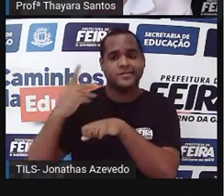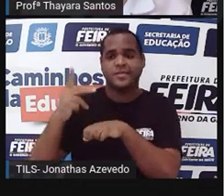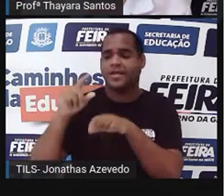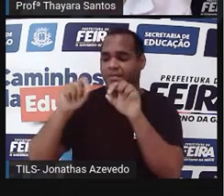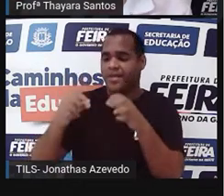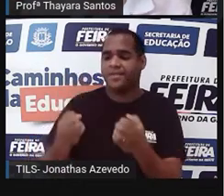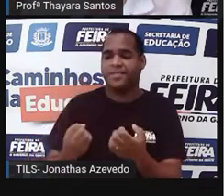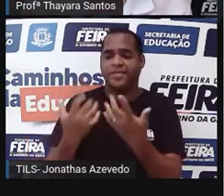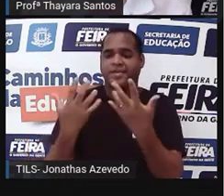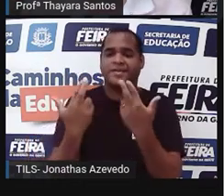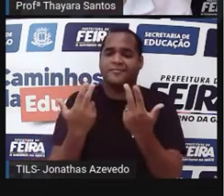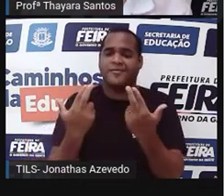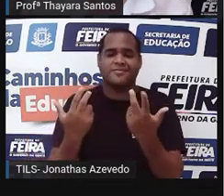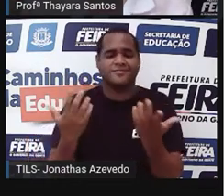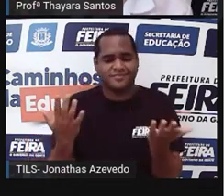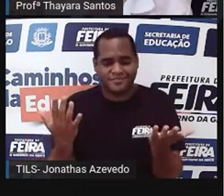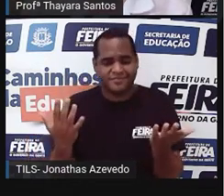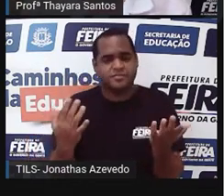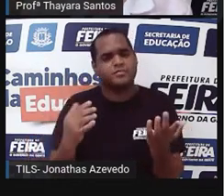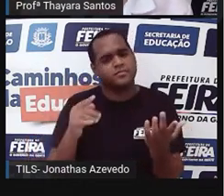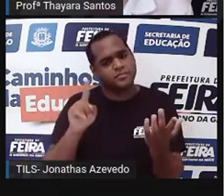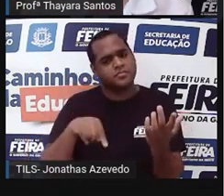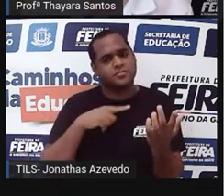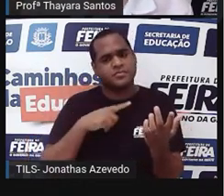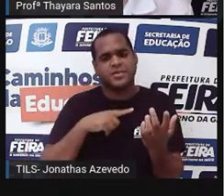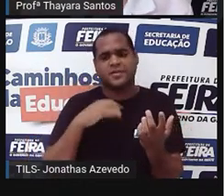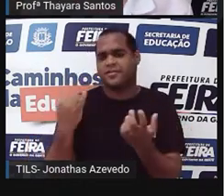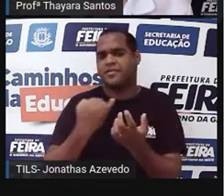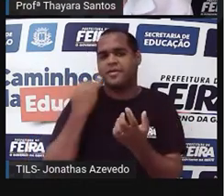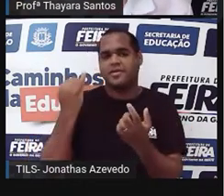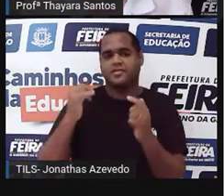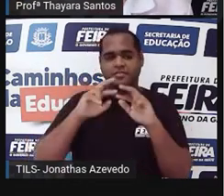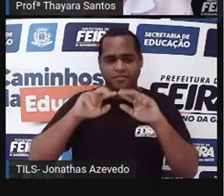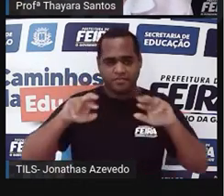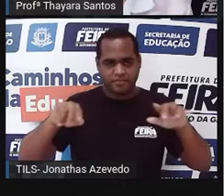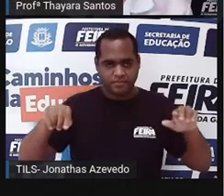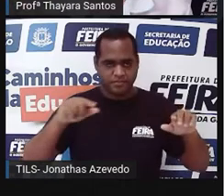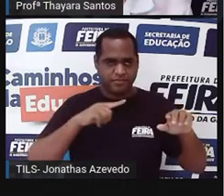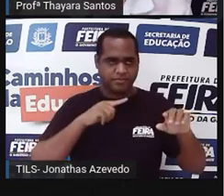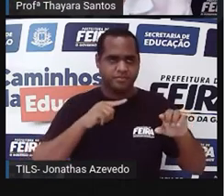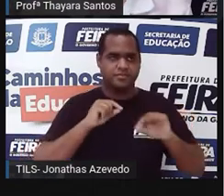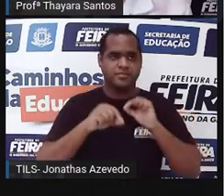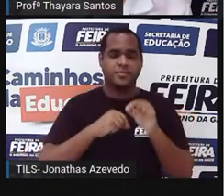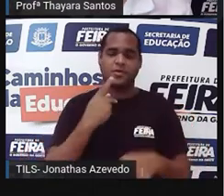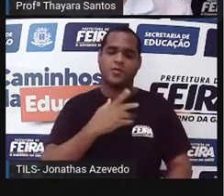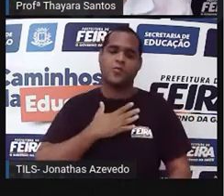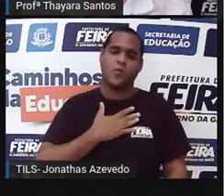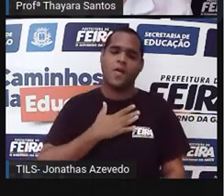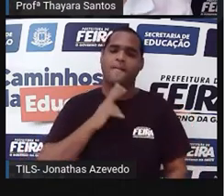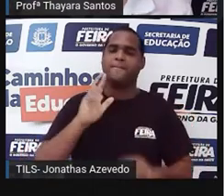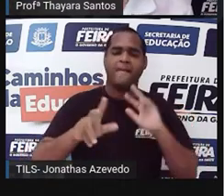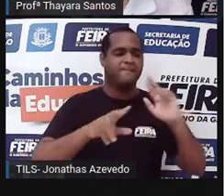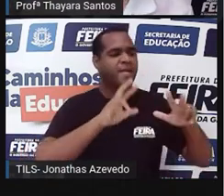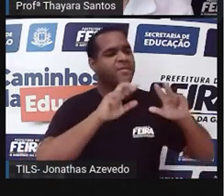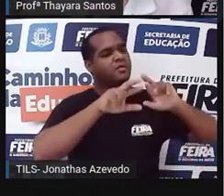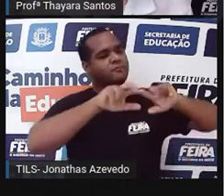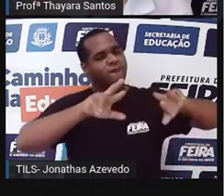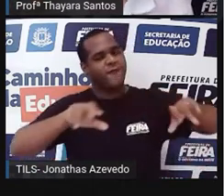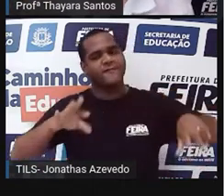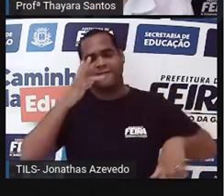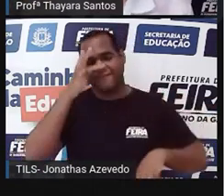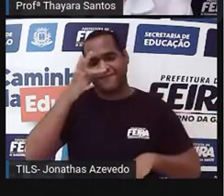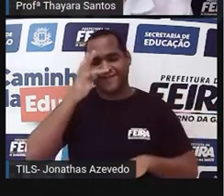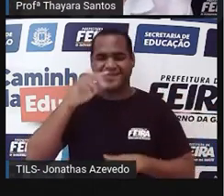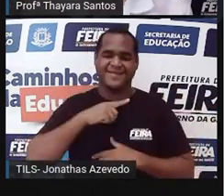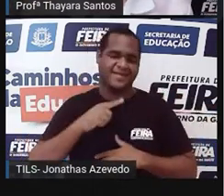características iguais a dela. Então pra ela não é interessante isso. Ela gosta de ter variabilidade. Até porque, gente,